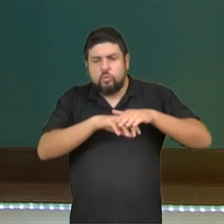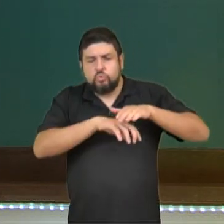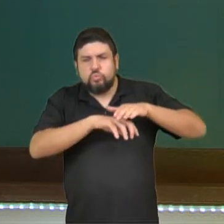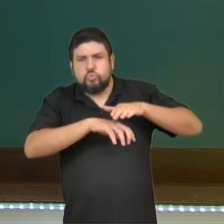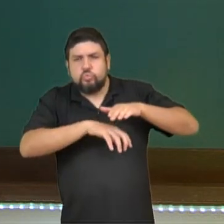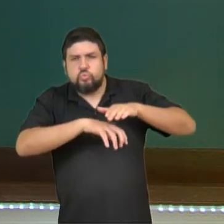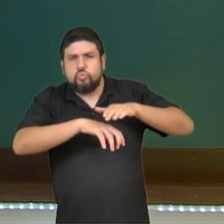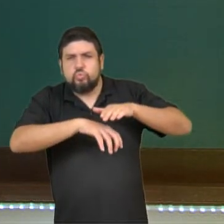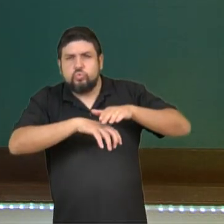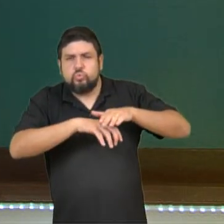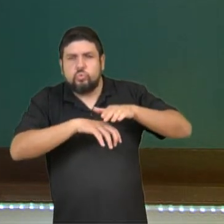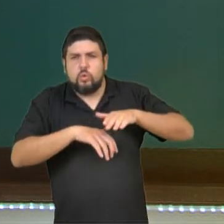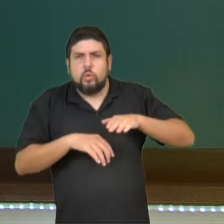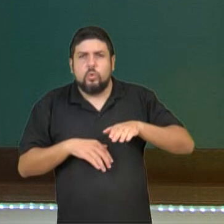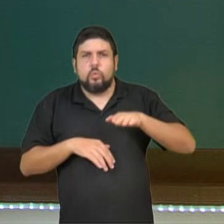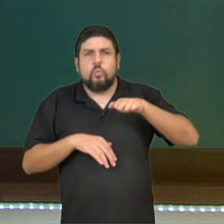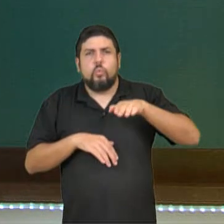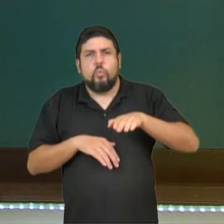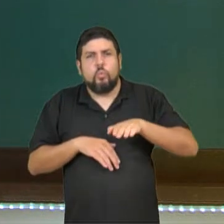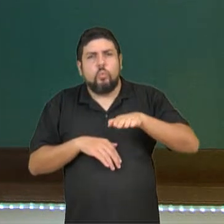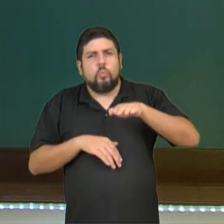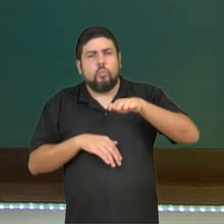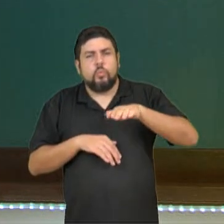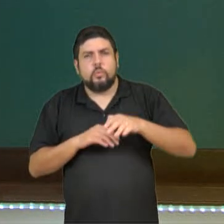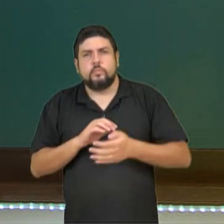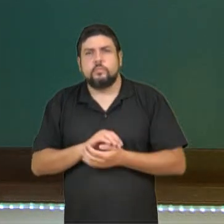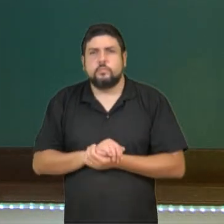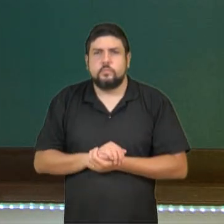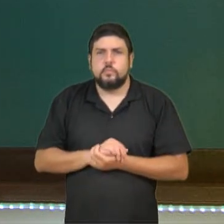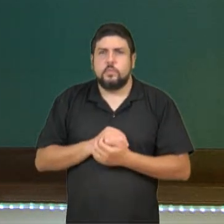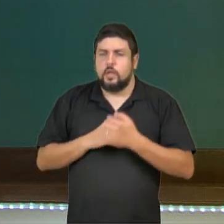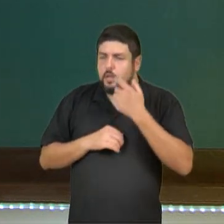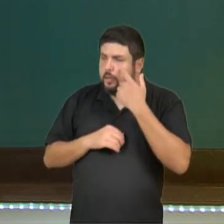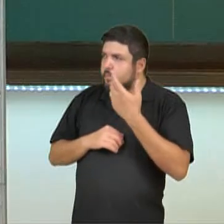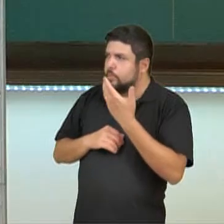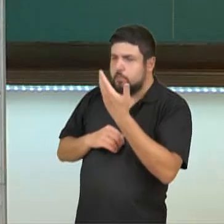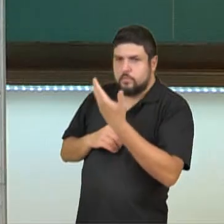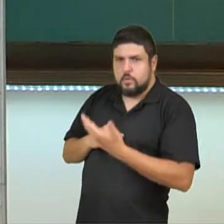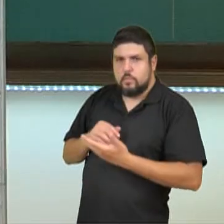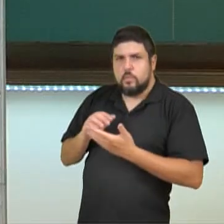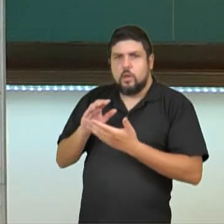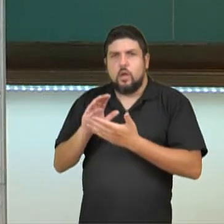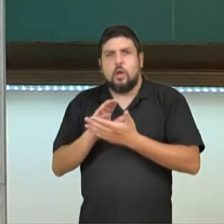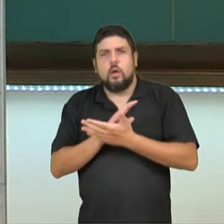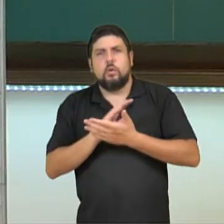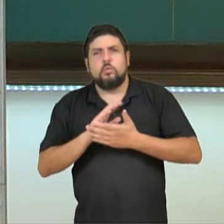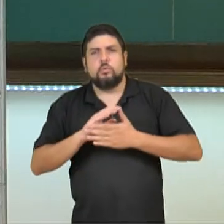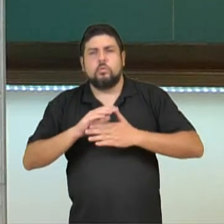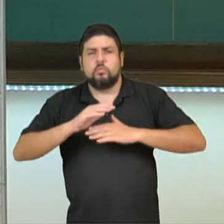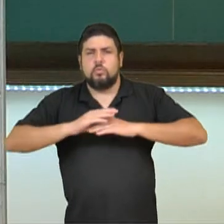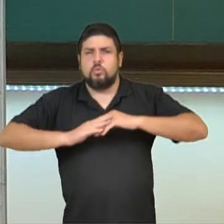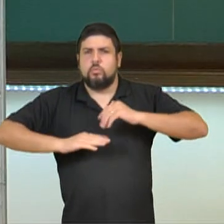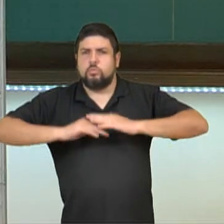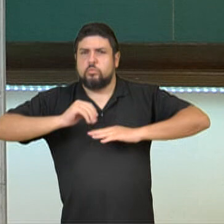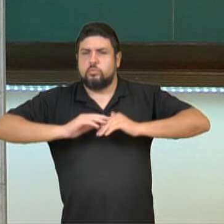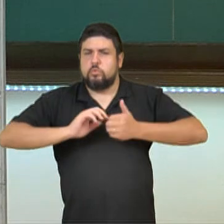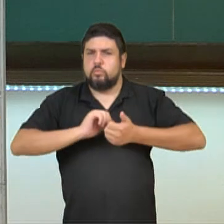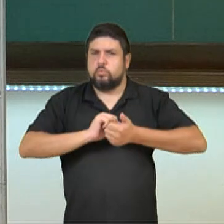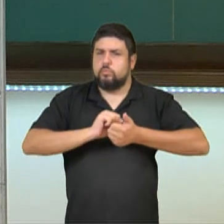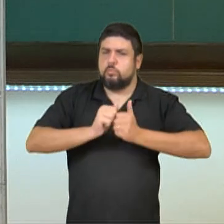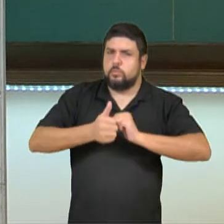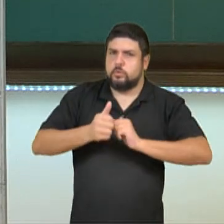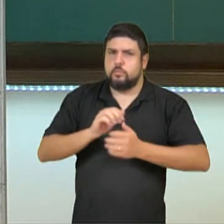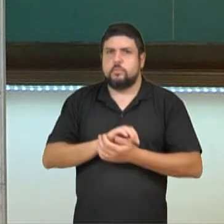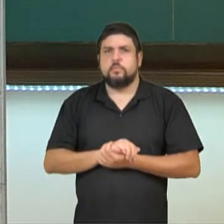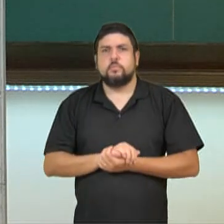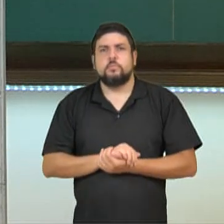atrás, que é o skate que flutua. E aqui trouxe para vocês também alguns atletas, o Sandro Dias e o Bob ali